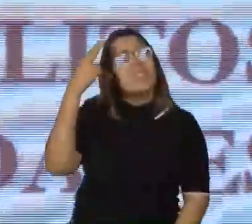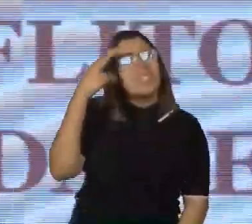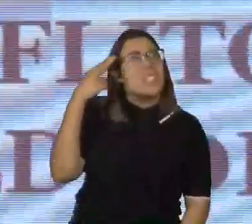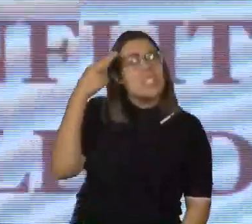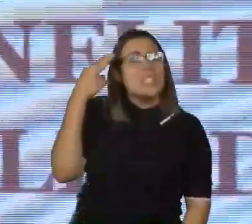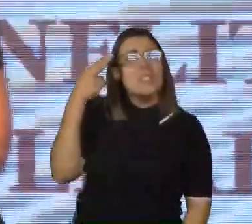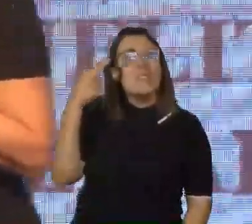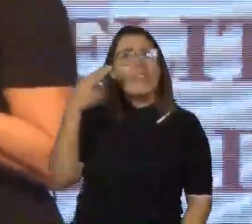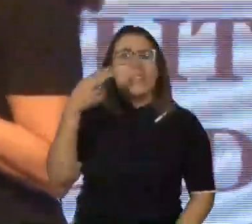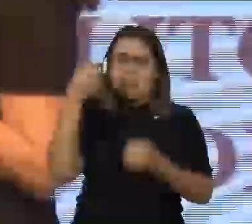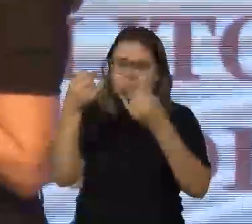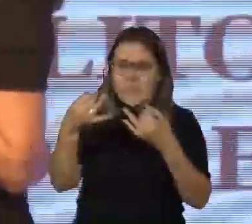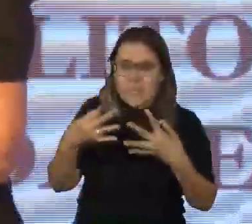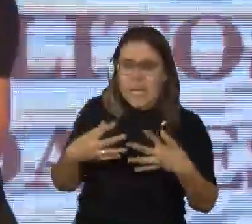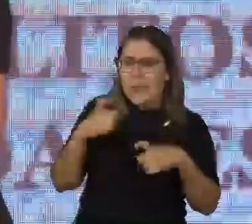difícil.